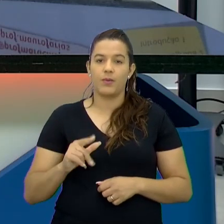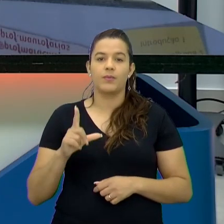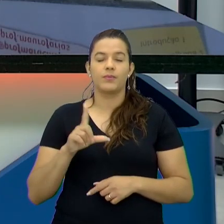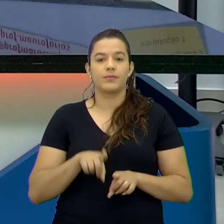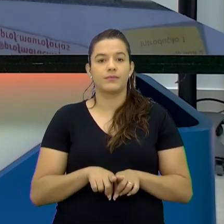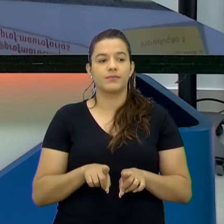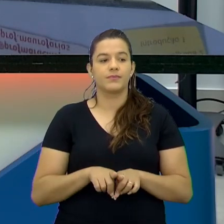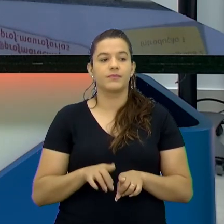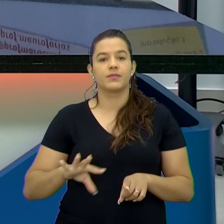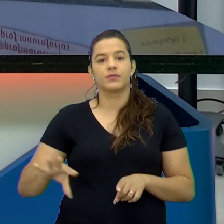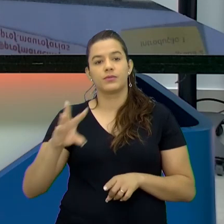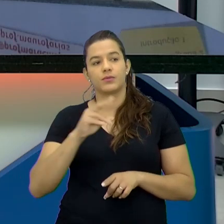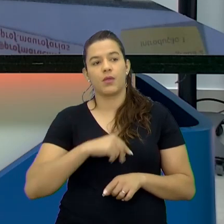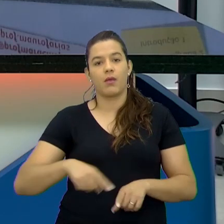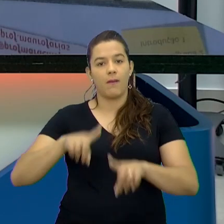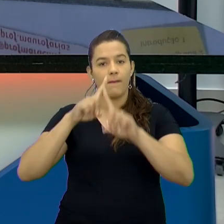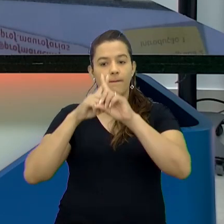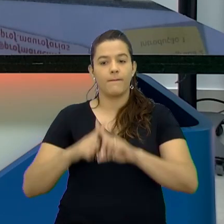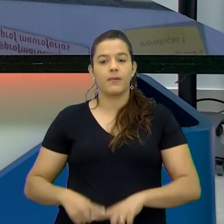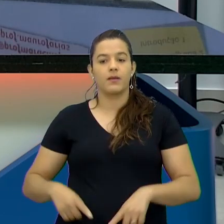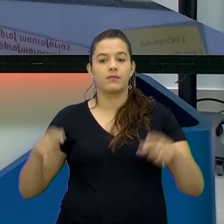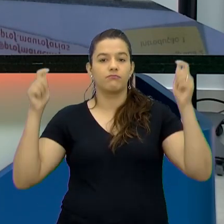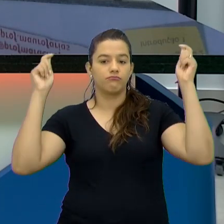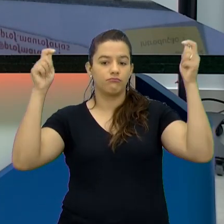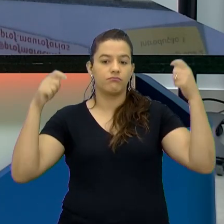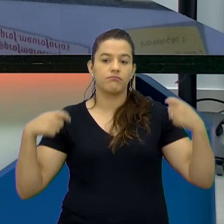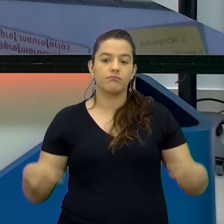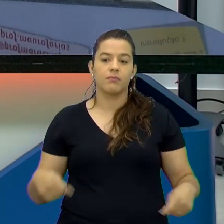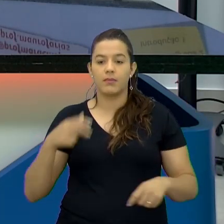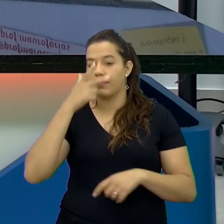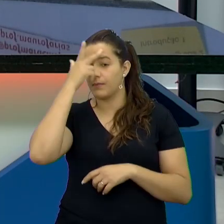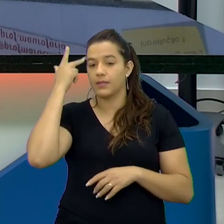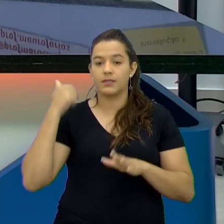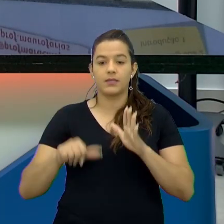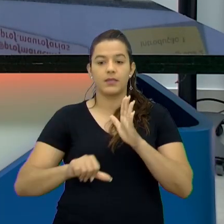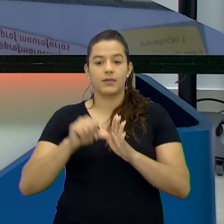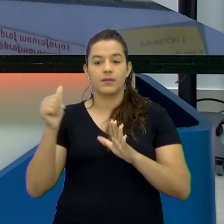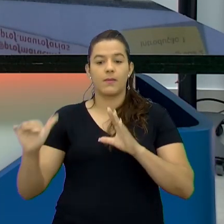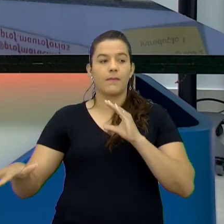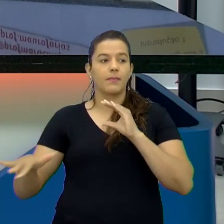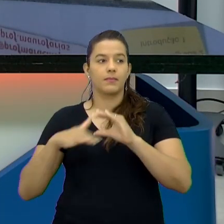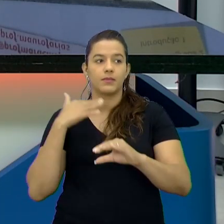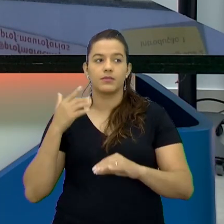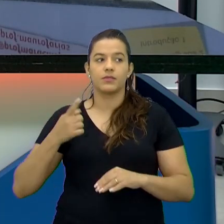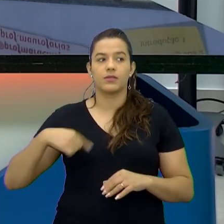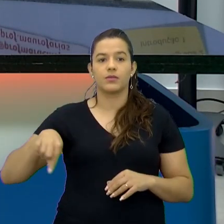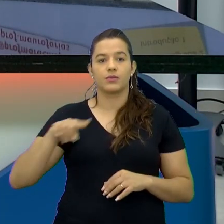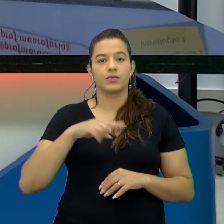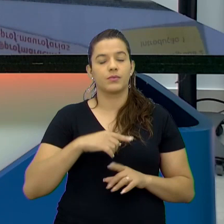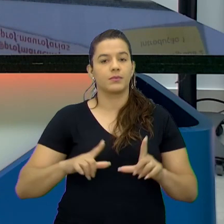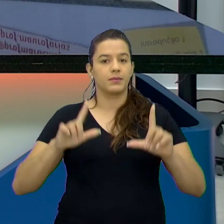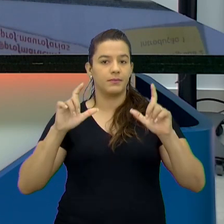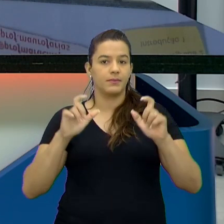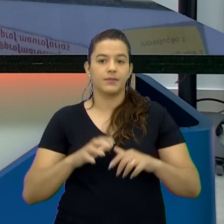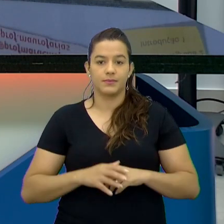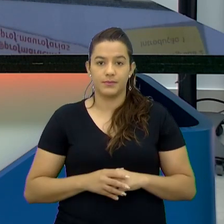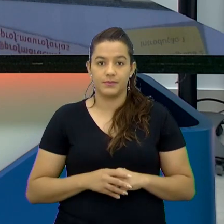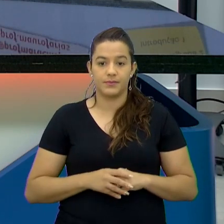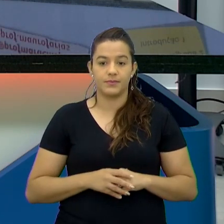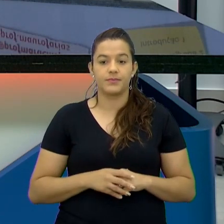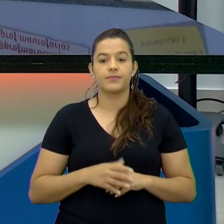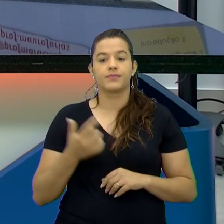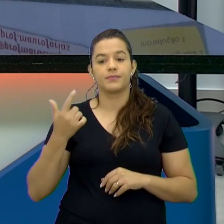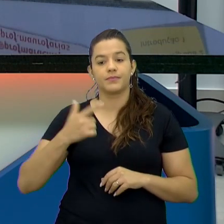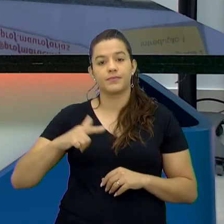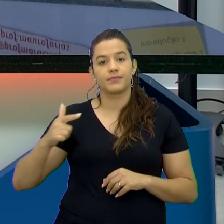Começa a criar um campeonato aí Vou trazer um cartaz Com o nome da primeira pessoa Que compartilhar aí Uma imagem com a gente E o que vem por